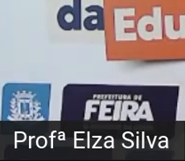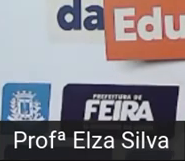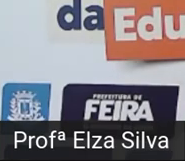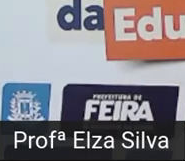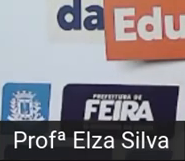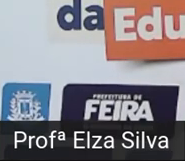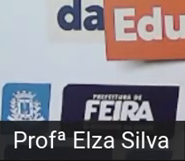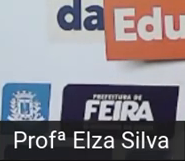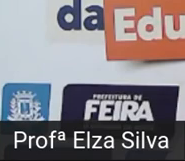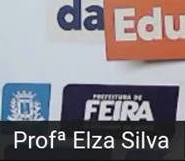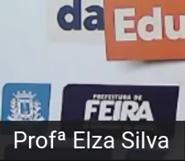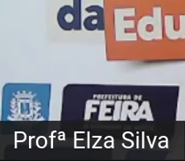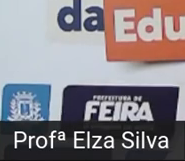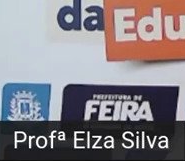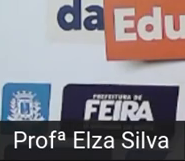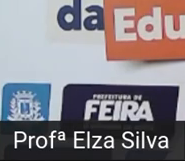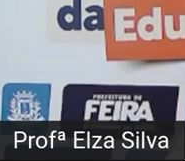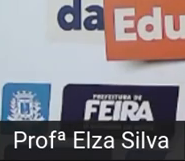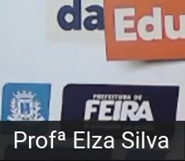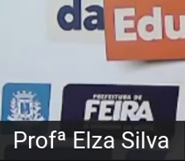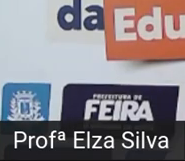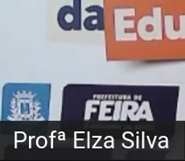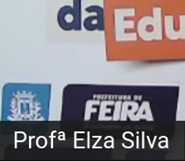Just a moment. Só um momento.